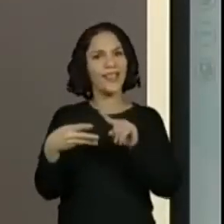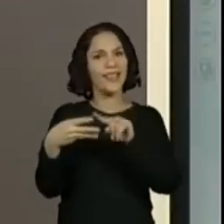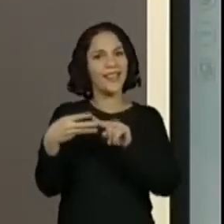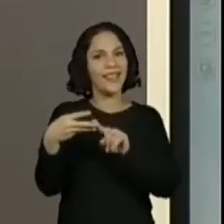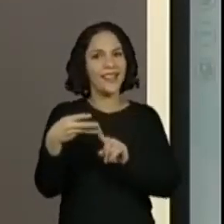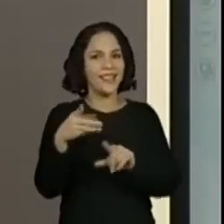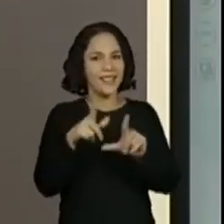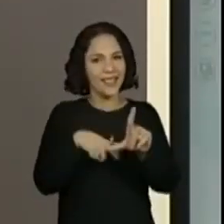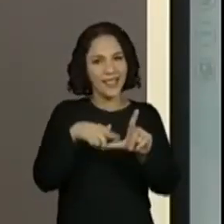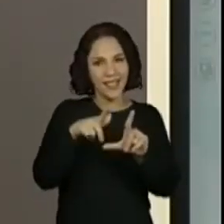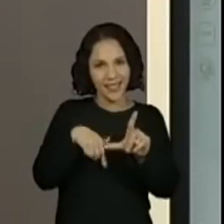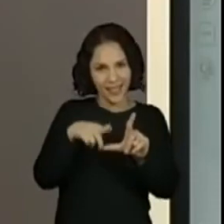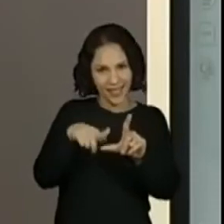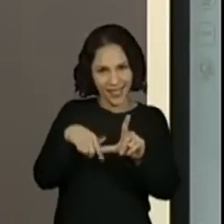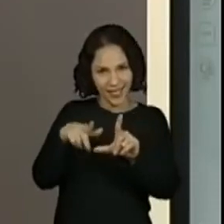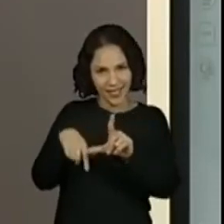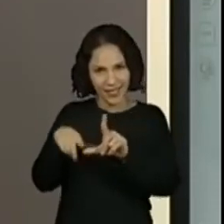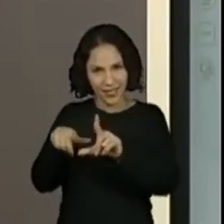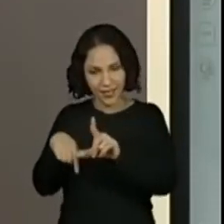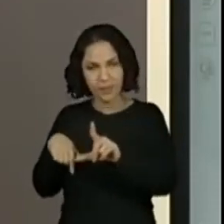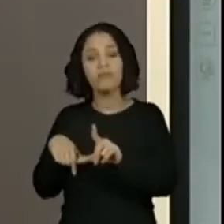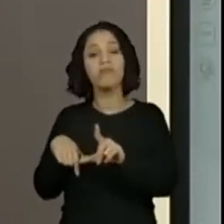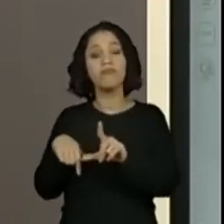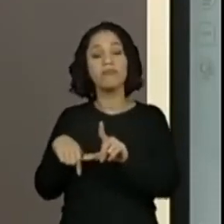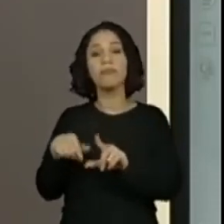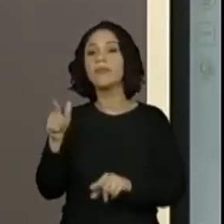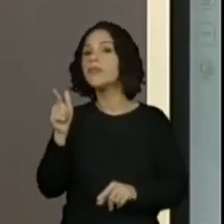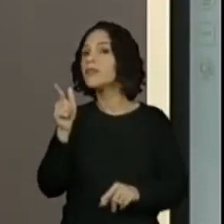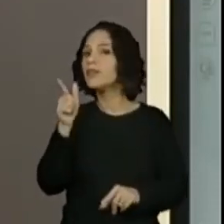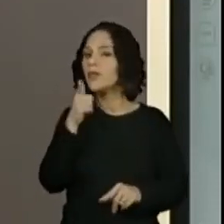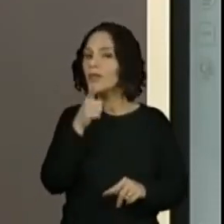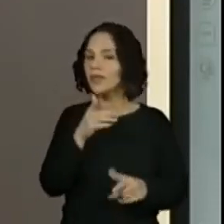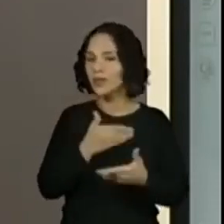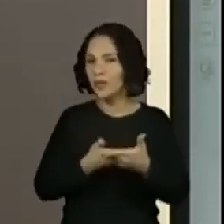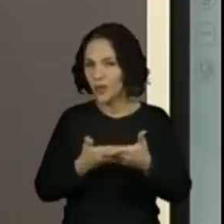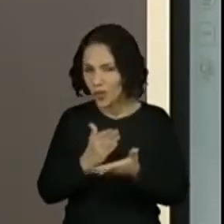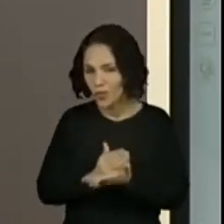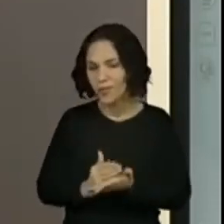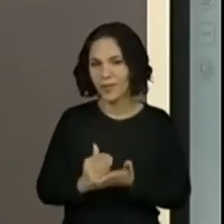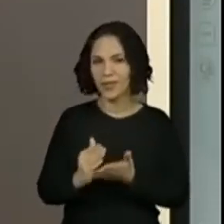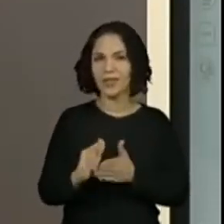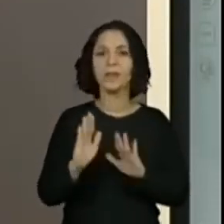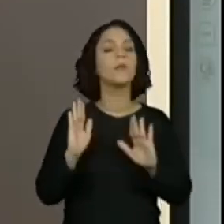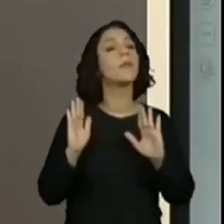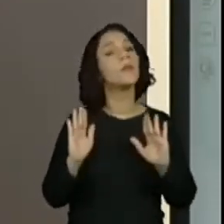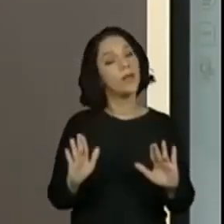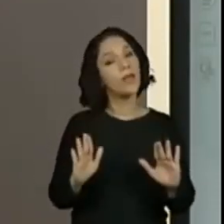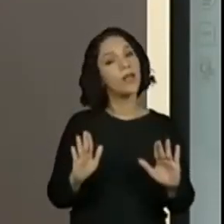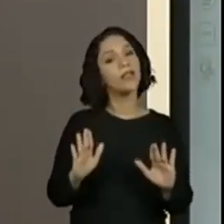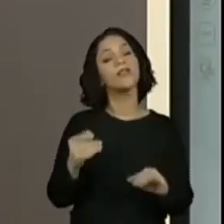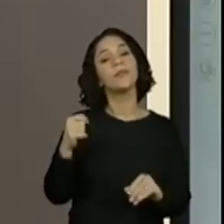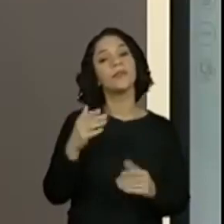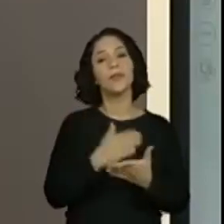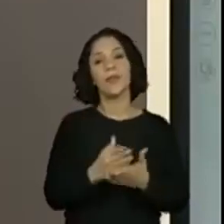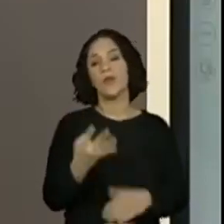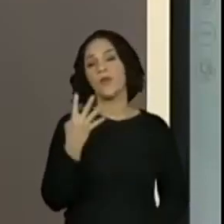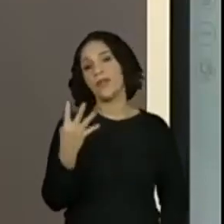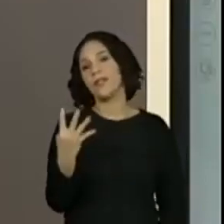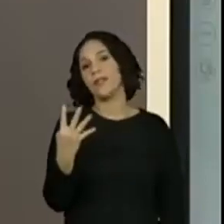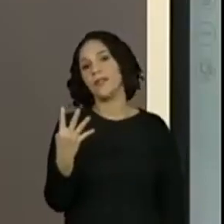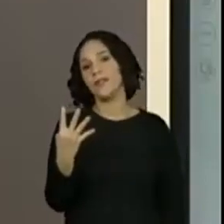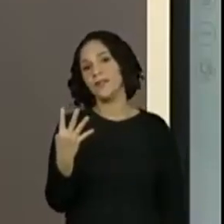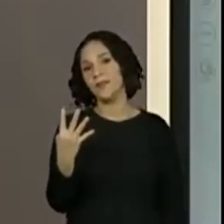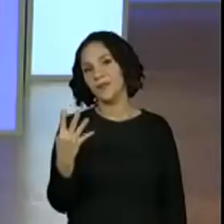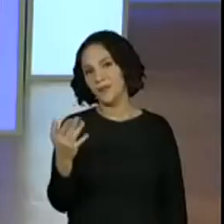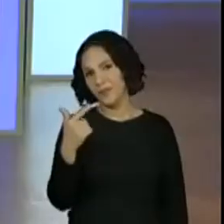para conseguir fazer esse comecinho. Isso. Mas aqui a gente vai precisar de quatro para escrever o quem. Vamos lá,